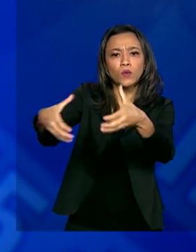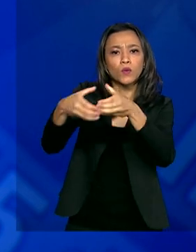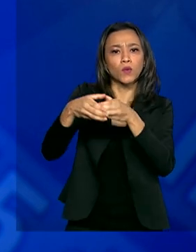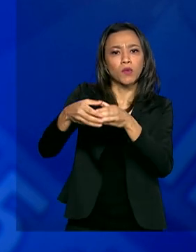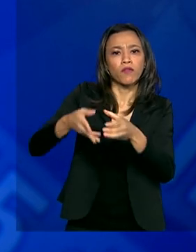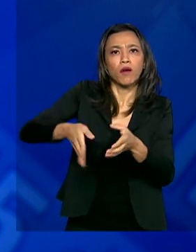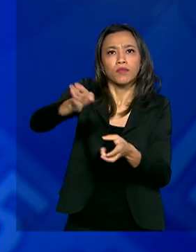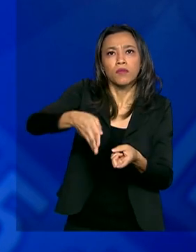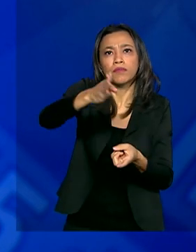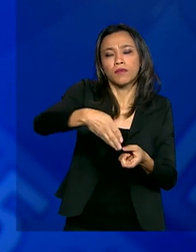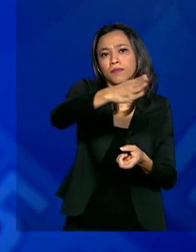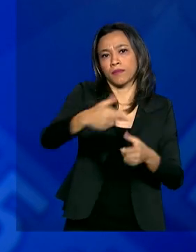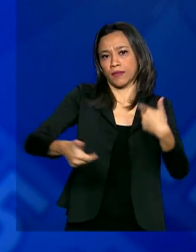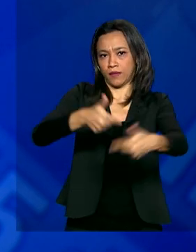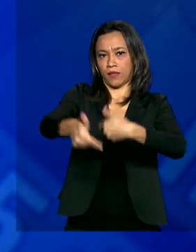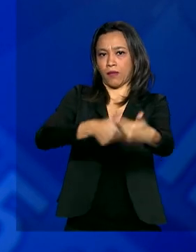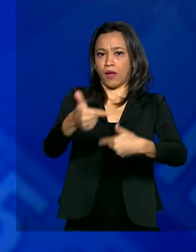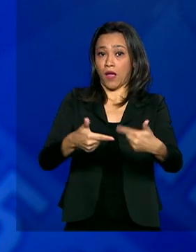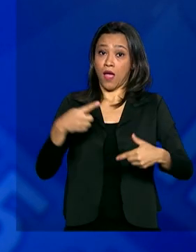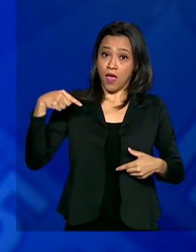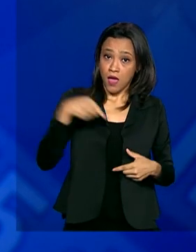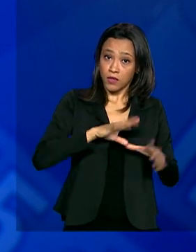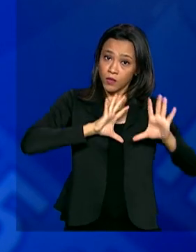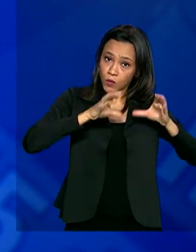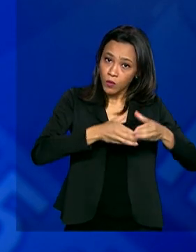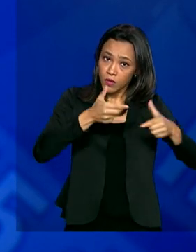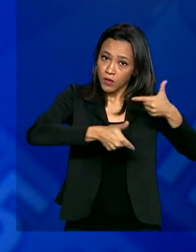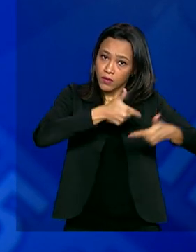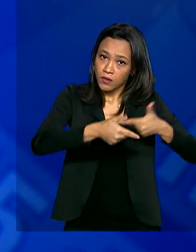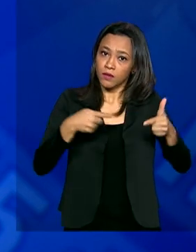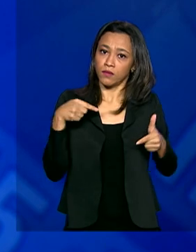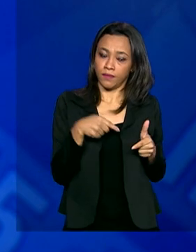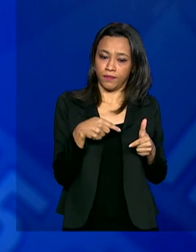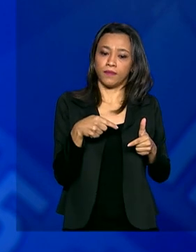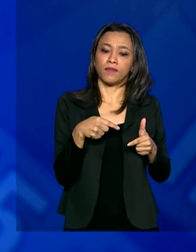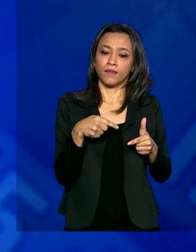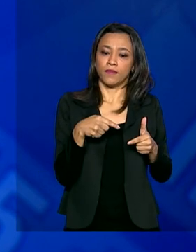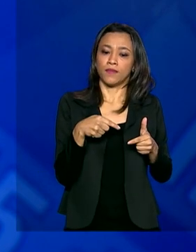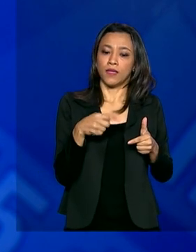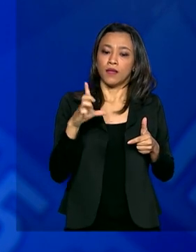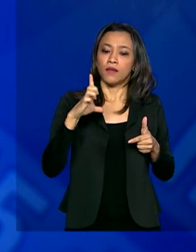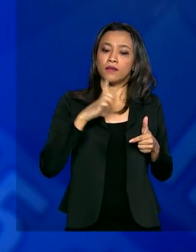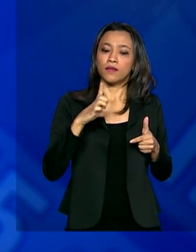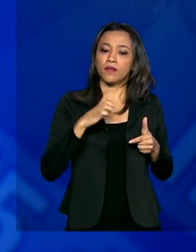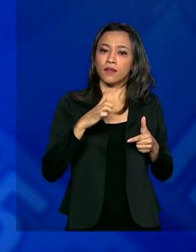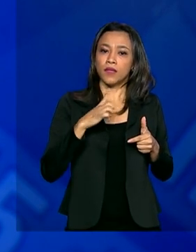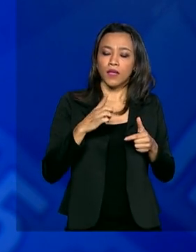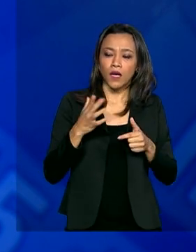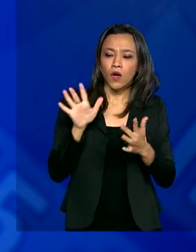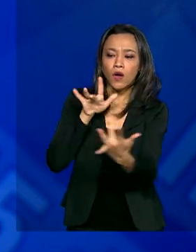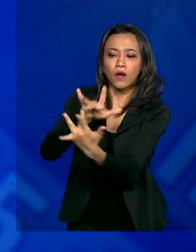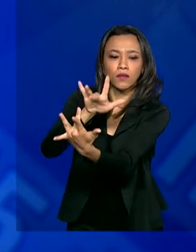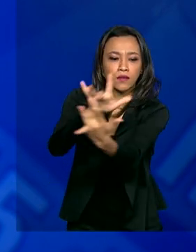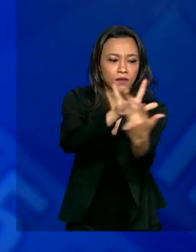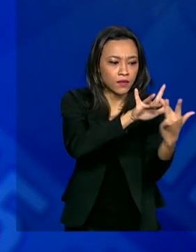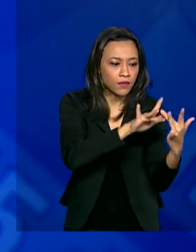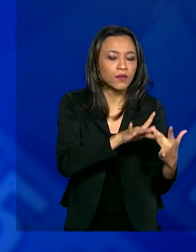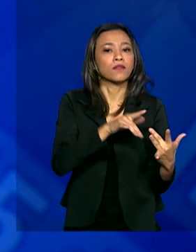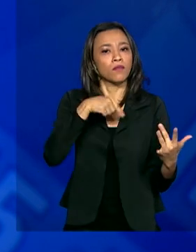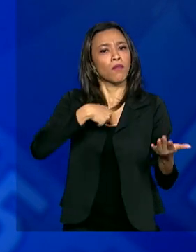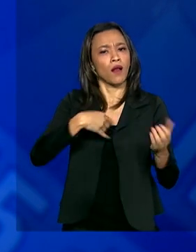na atenção primária. Ele faz com que as equipes estejam vinculadas à população, garantindo essa